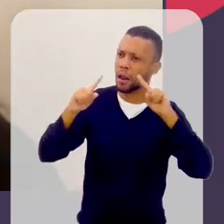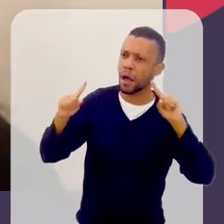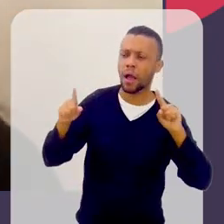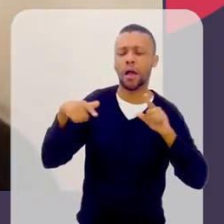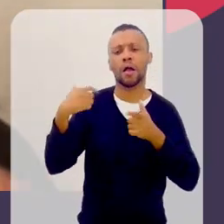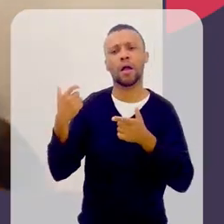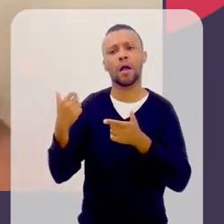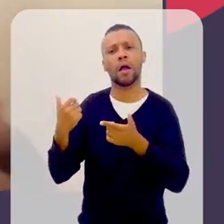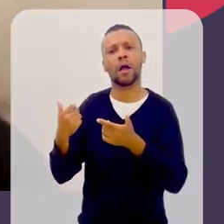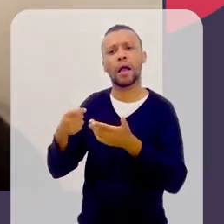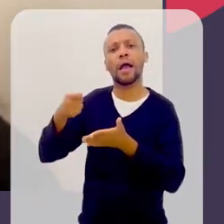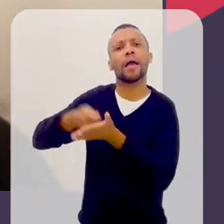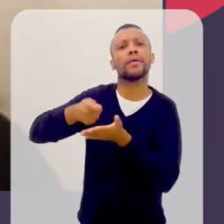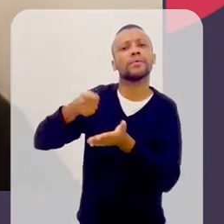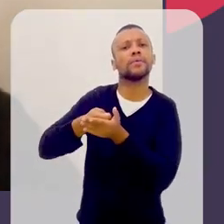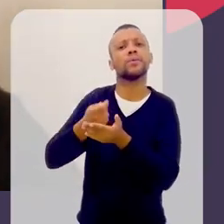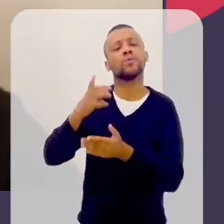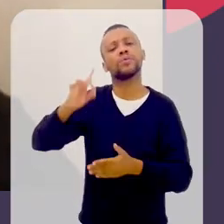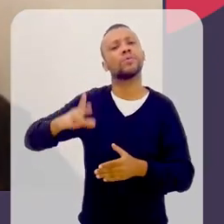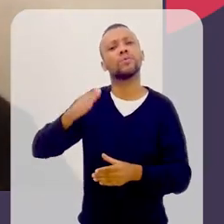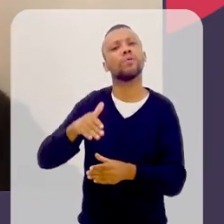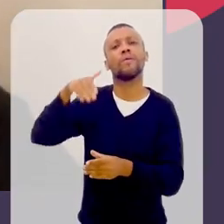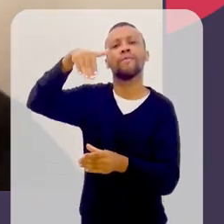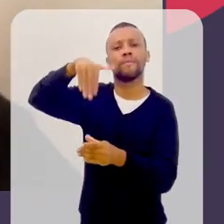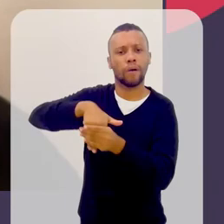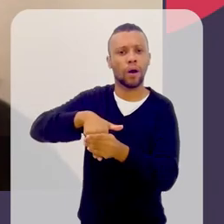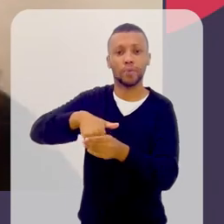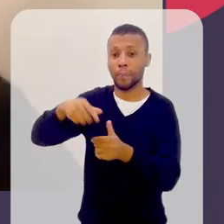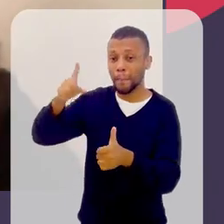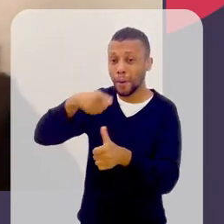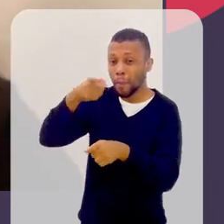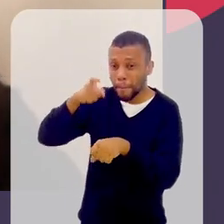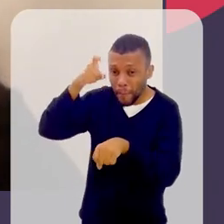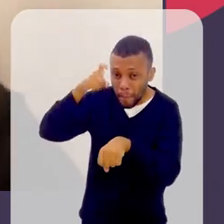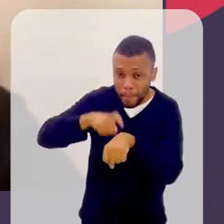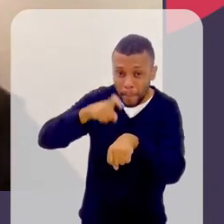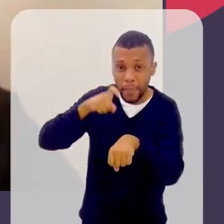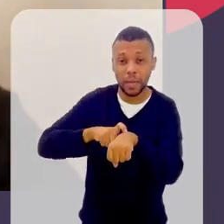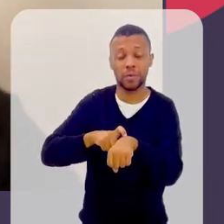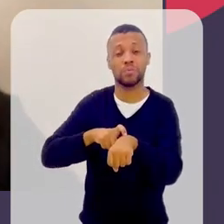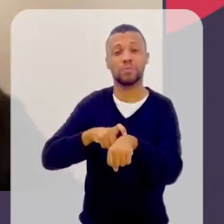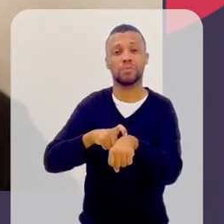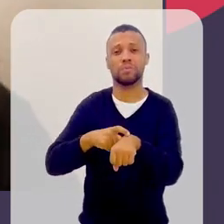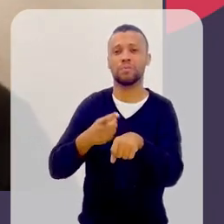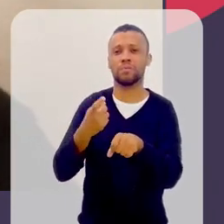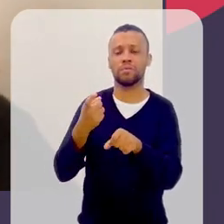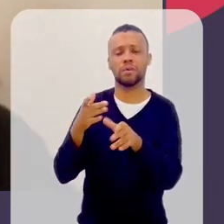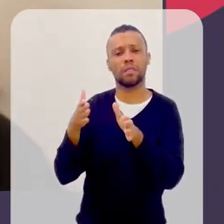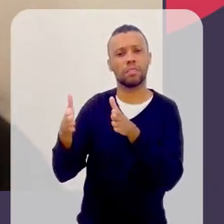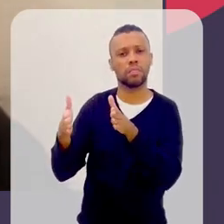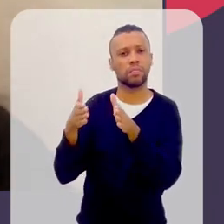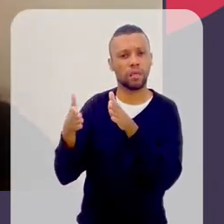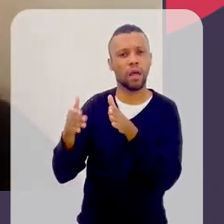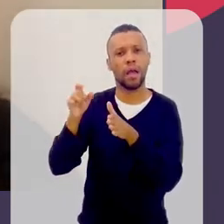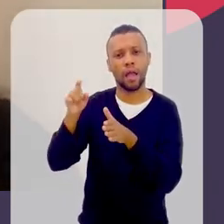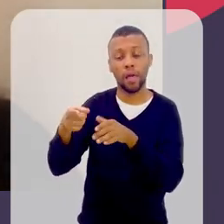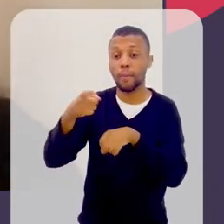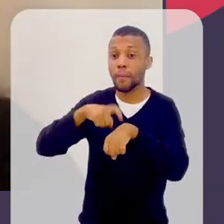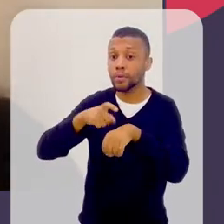sufragio, né? Exigir o direito ao voto. É o primeiro momento. A primeira onda do feminismo é o sufragio, né?